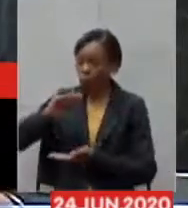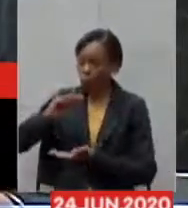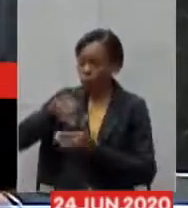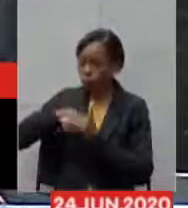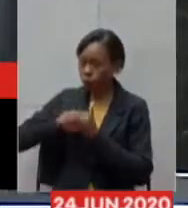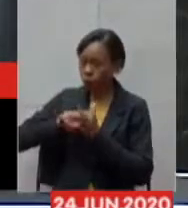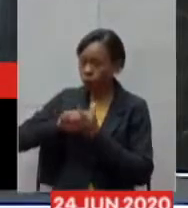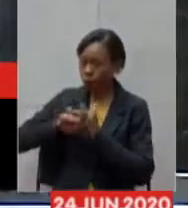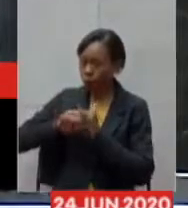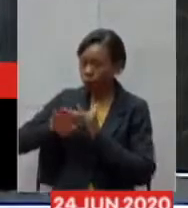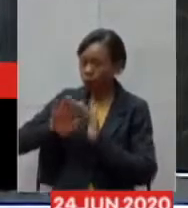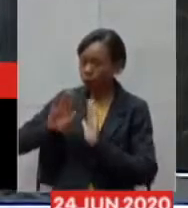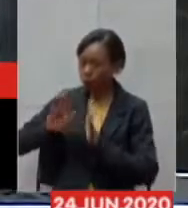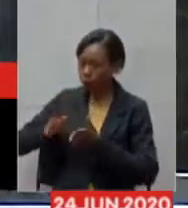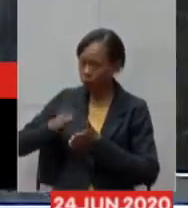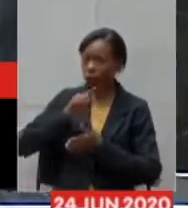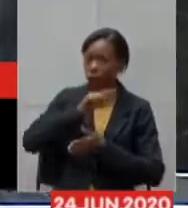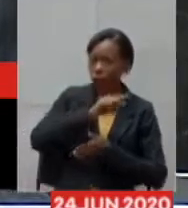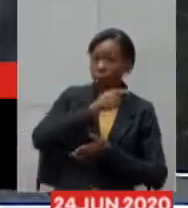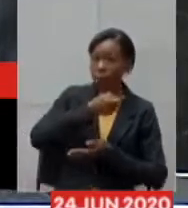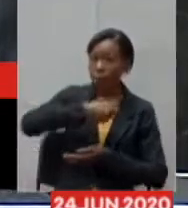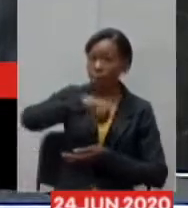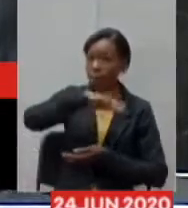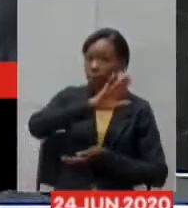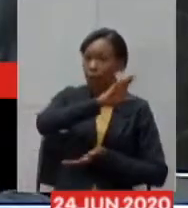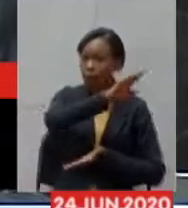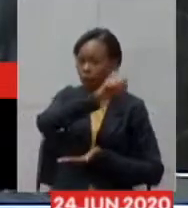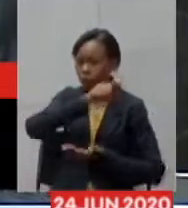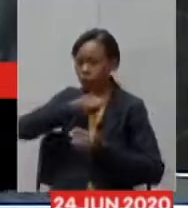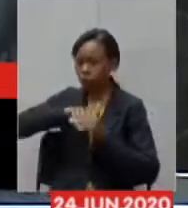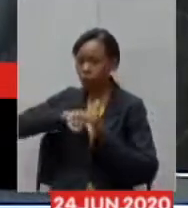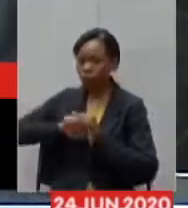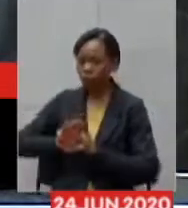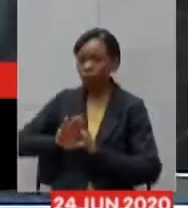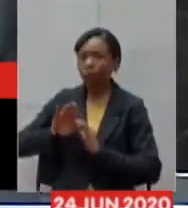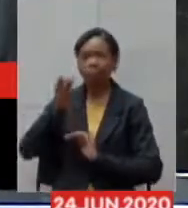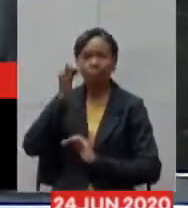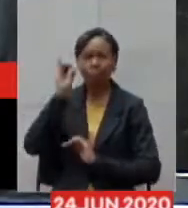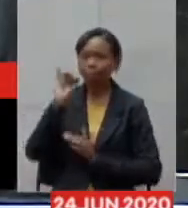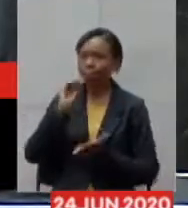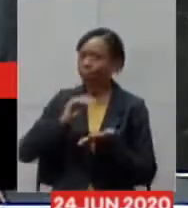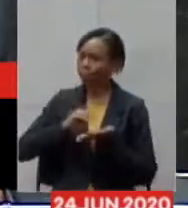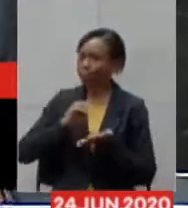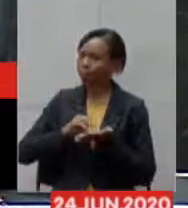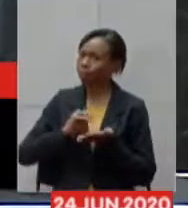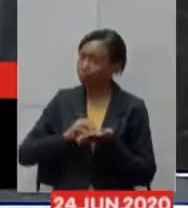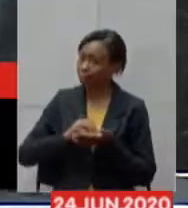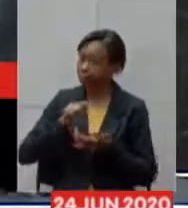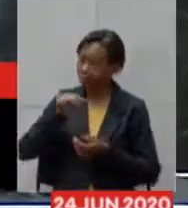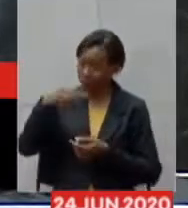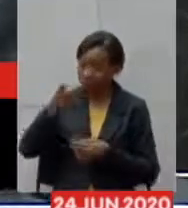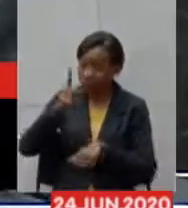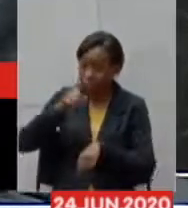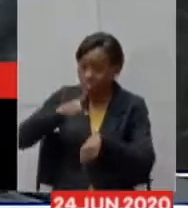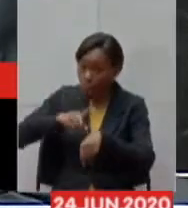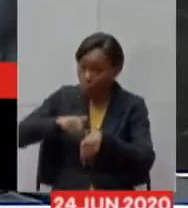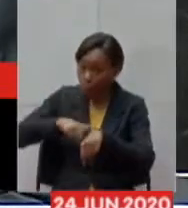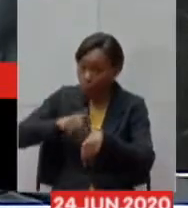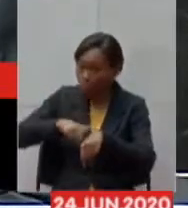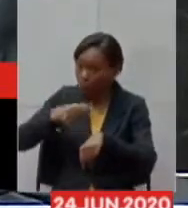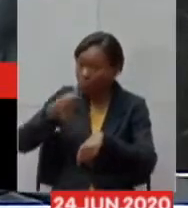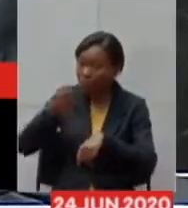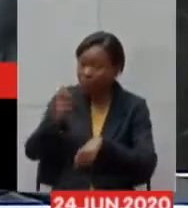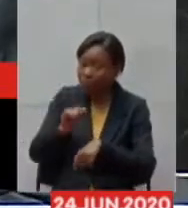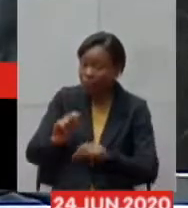sendo reabastecido de forma que nós não venhamos a ter falta de exames no momento que nós tivermos uma demanda